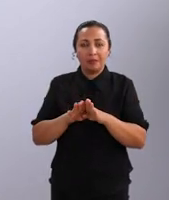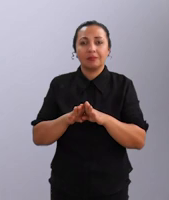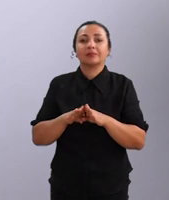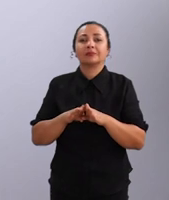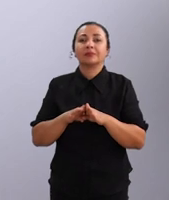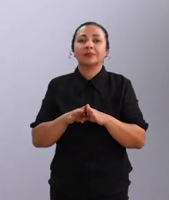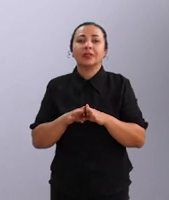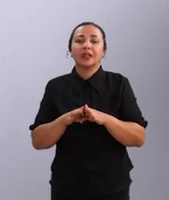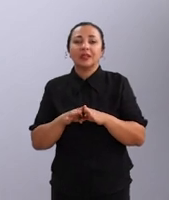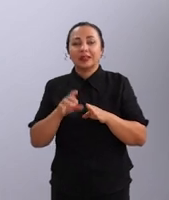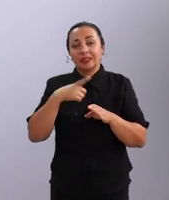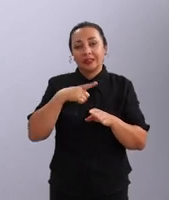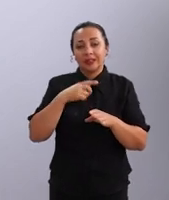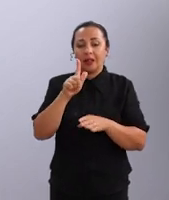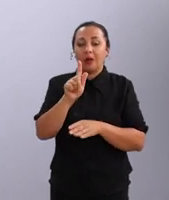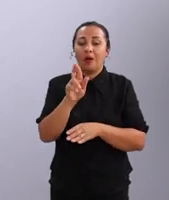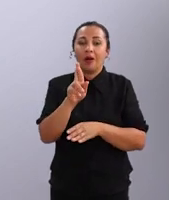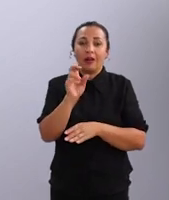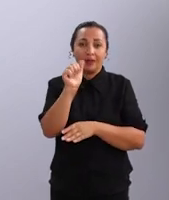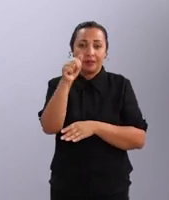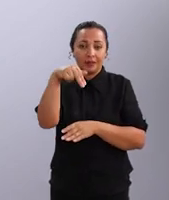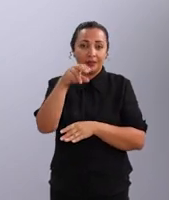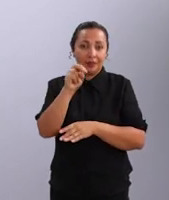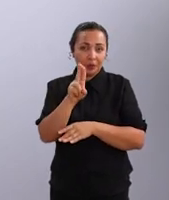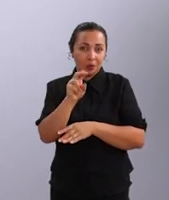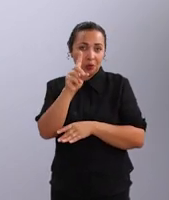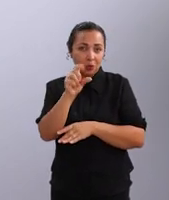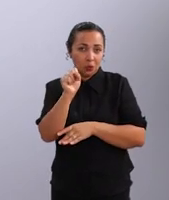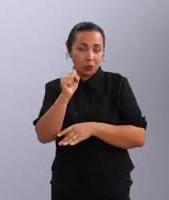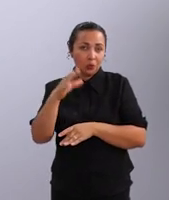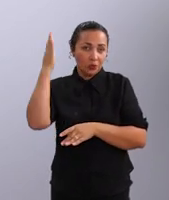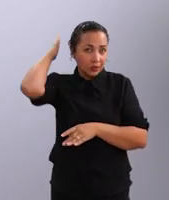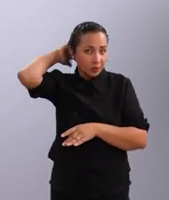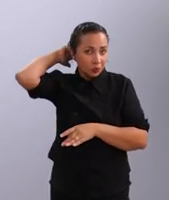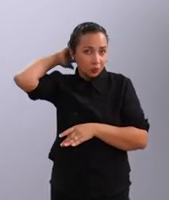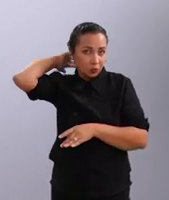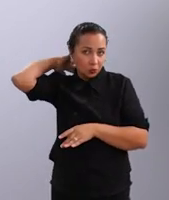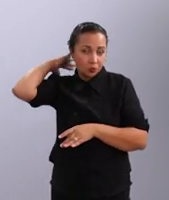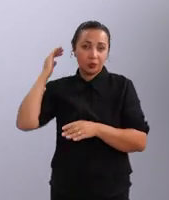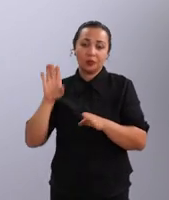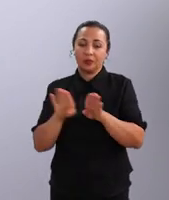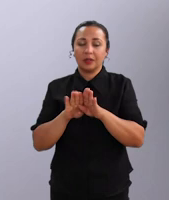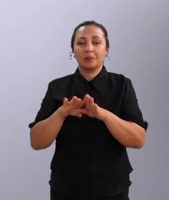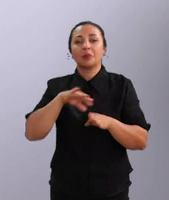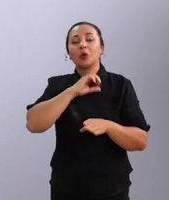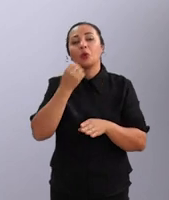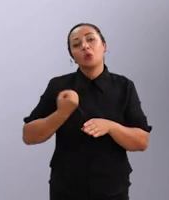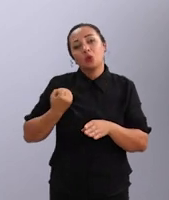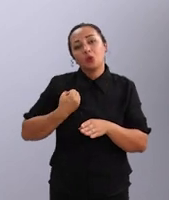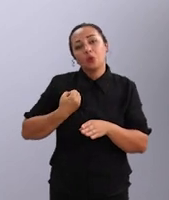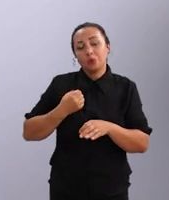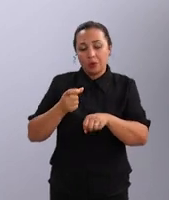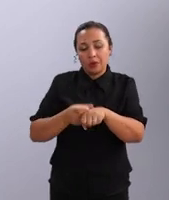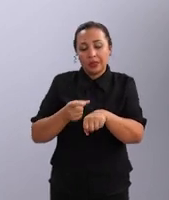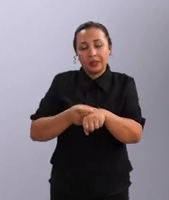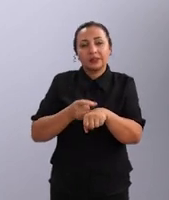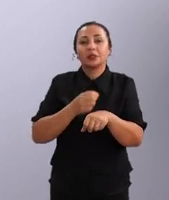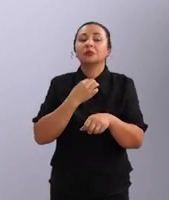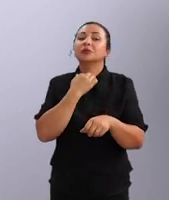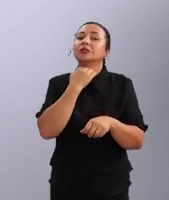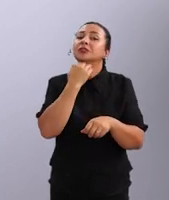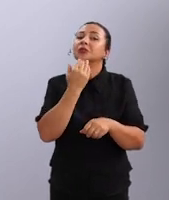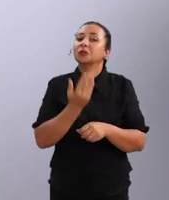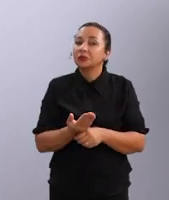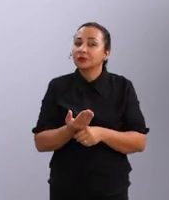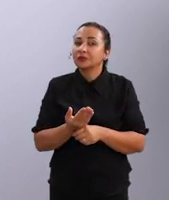grânulos que apresentam aqui na região do dorso, e também o número, tamanho e disposição das escamas que